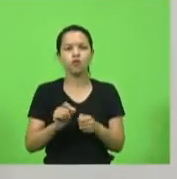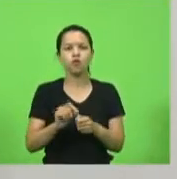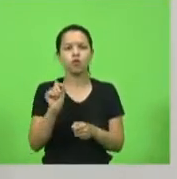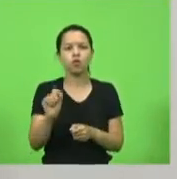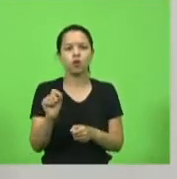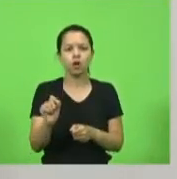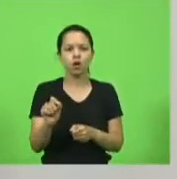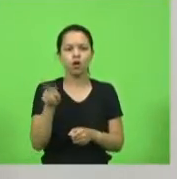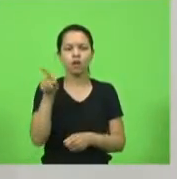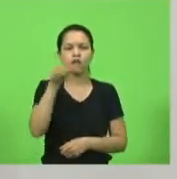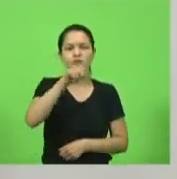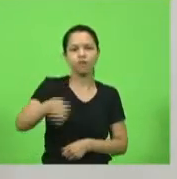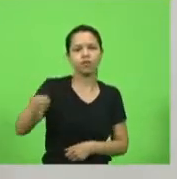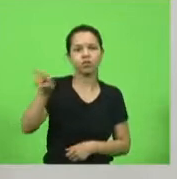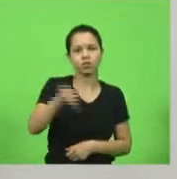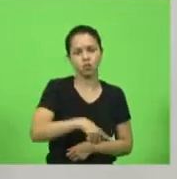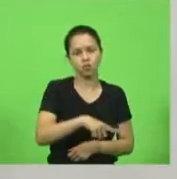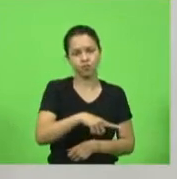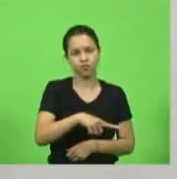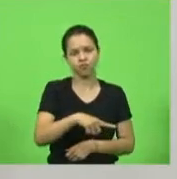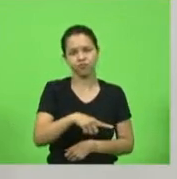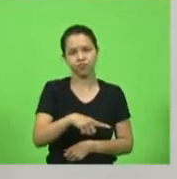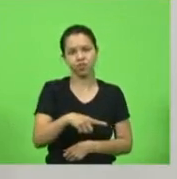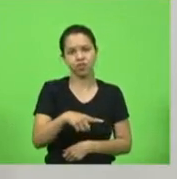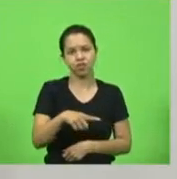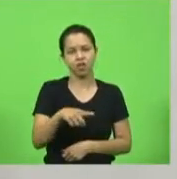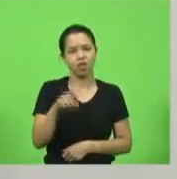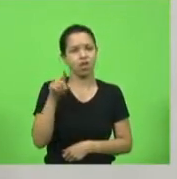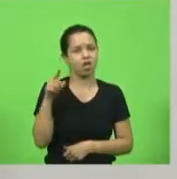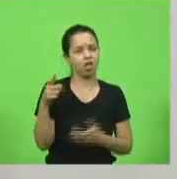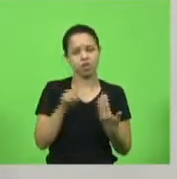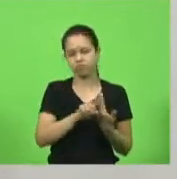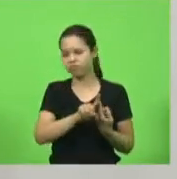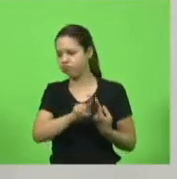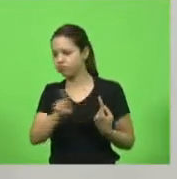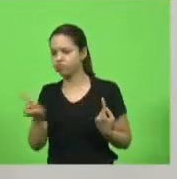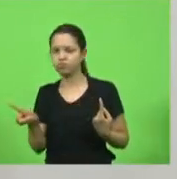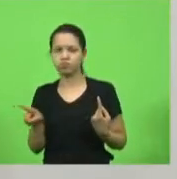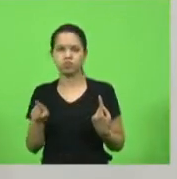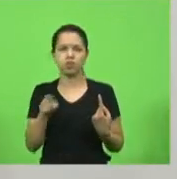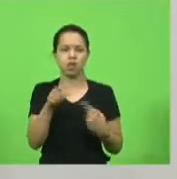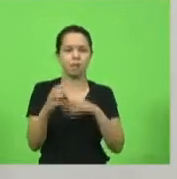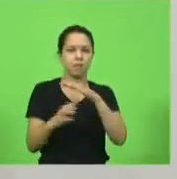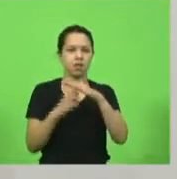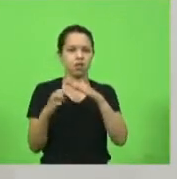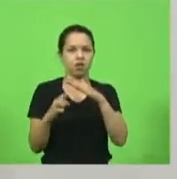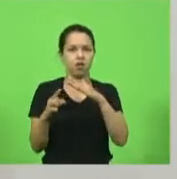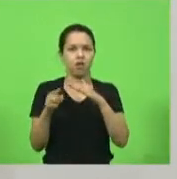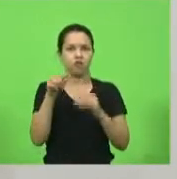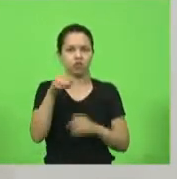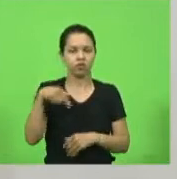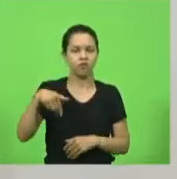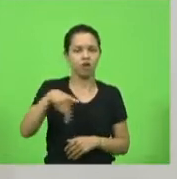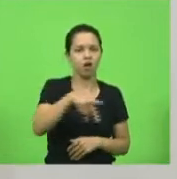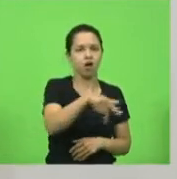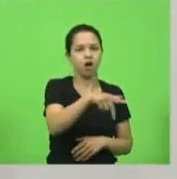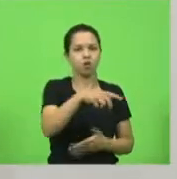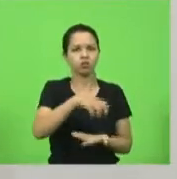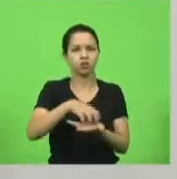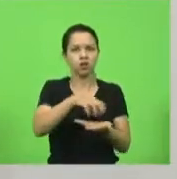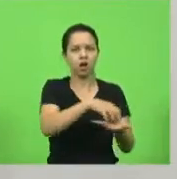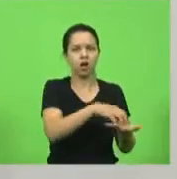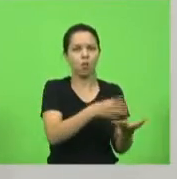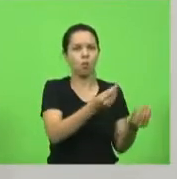vetou ele virou as costas para o empresário que quando você anda no centro tu vê várias lojas